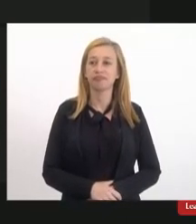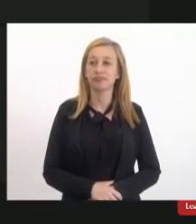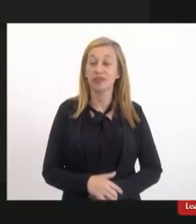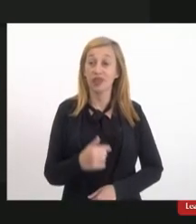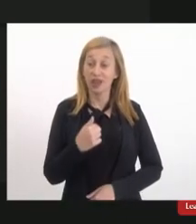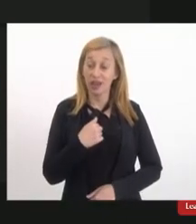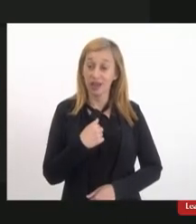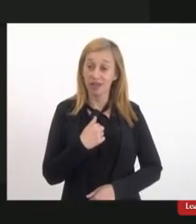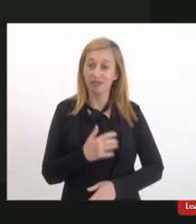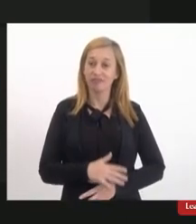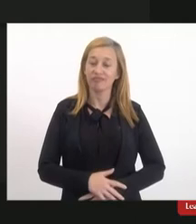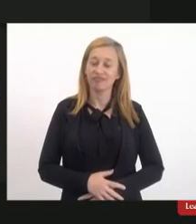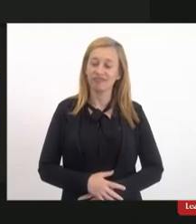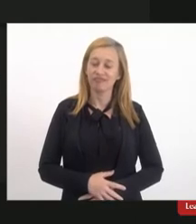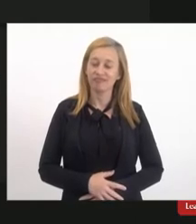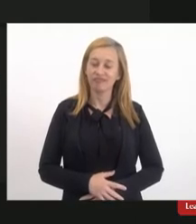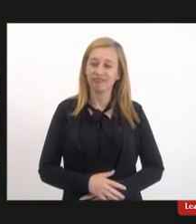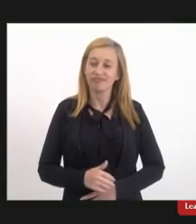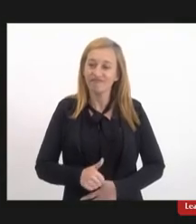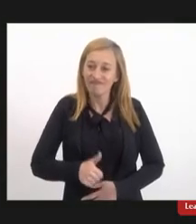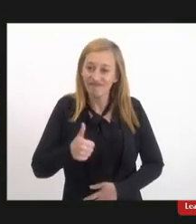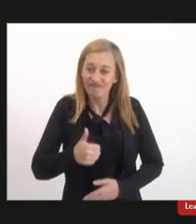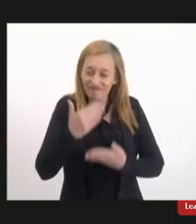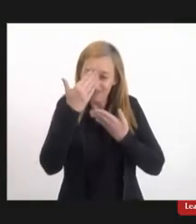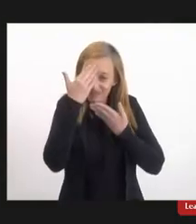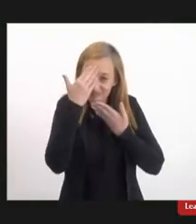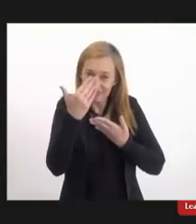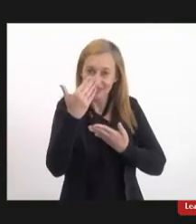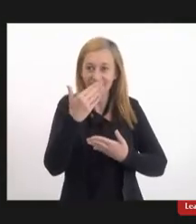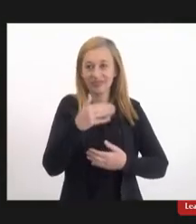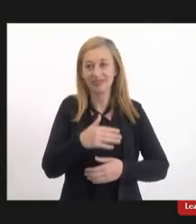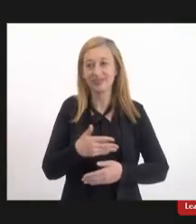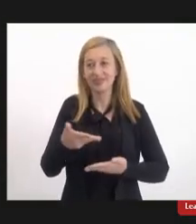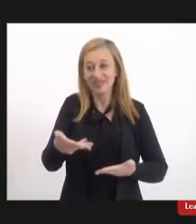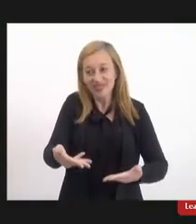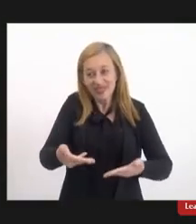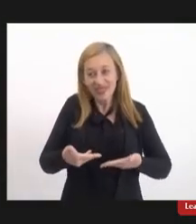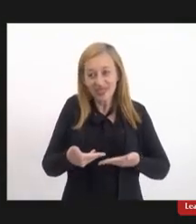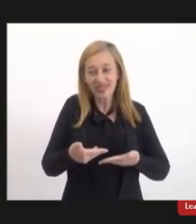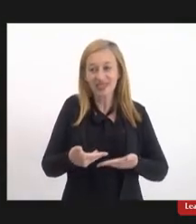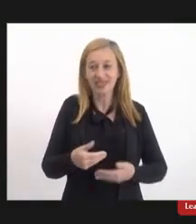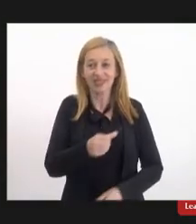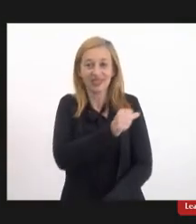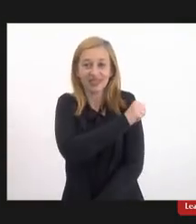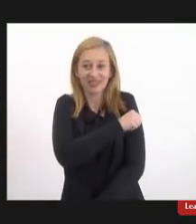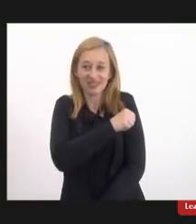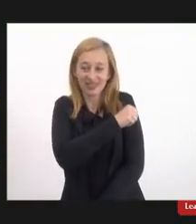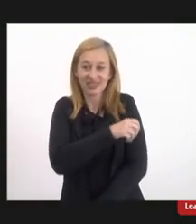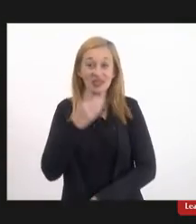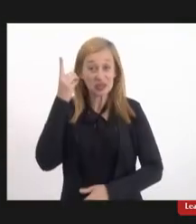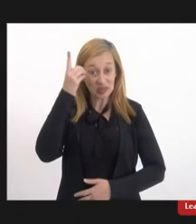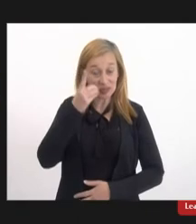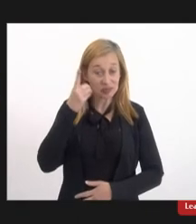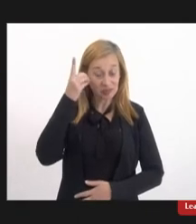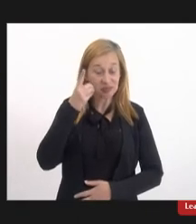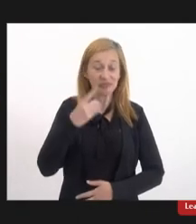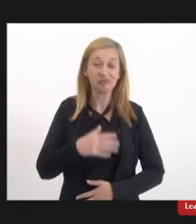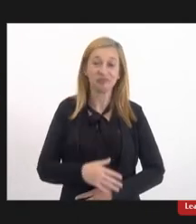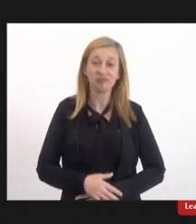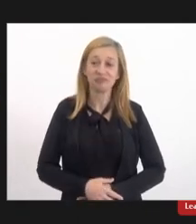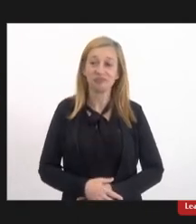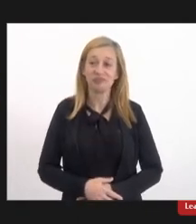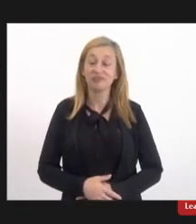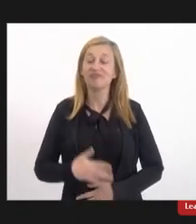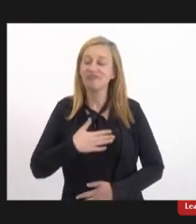Eu gostaria, primeiramente, de agradecer o convite à enfermeira e à nossa deputada Regiane.